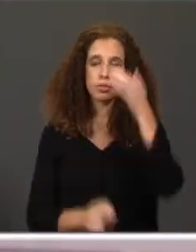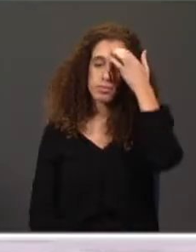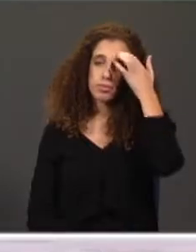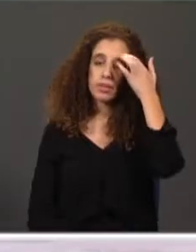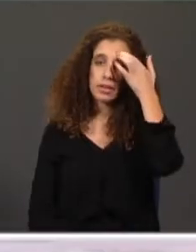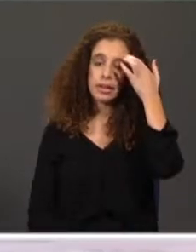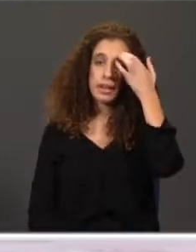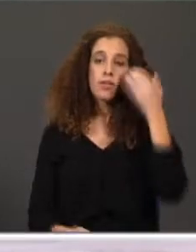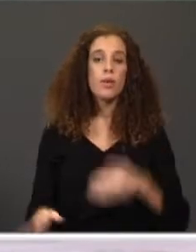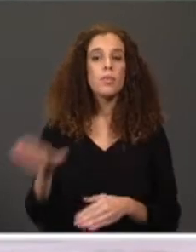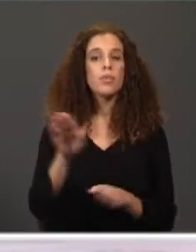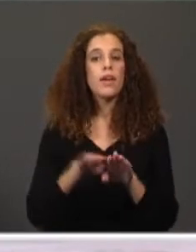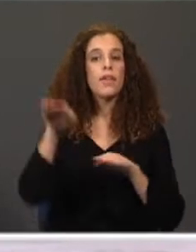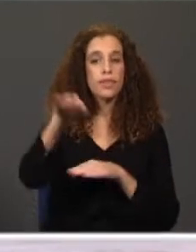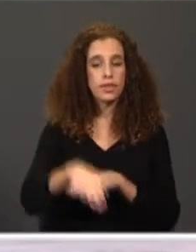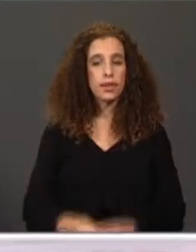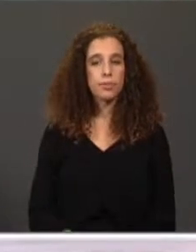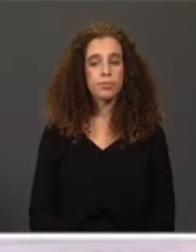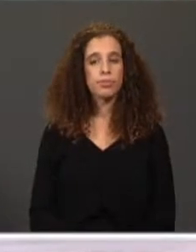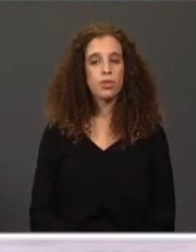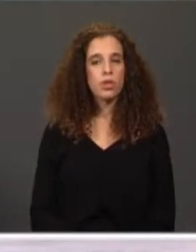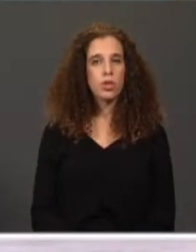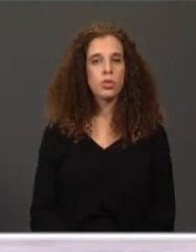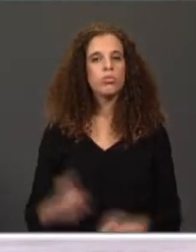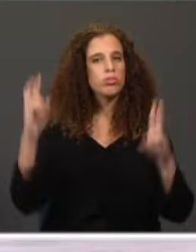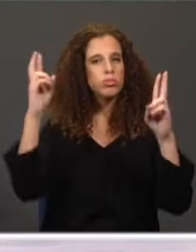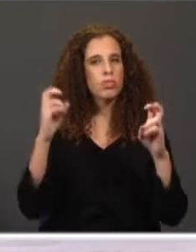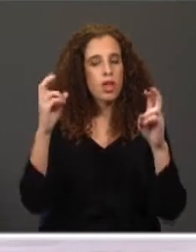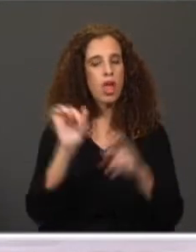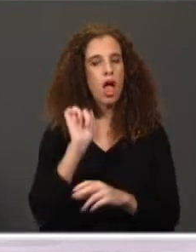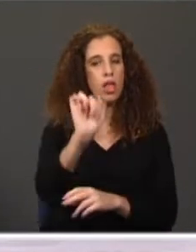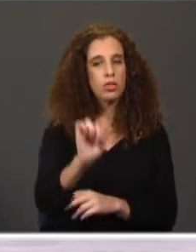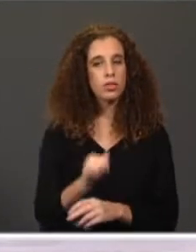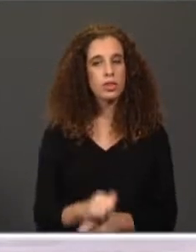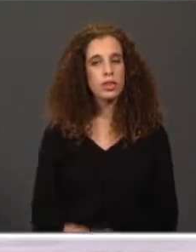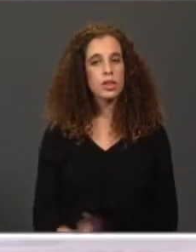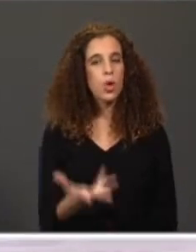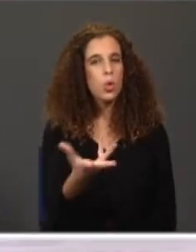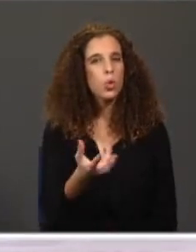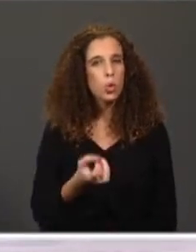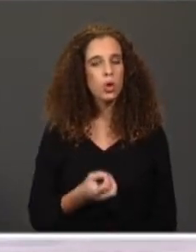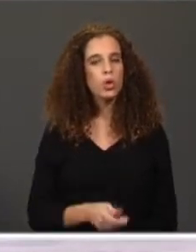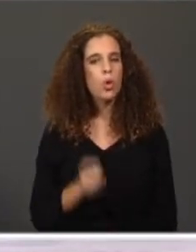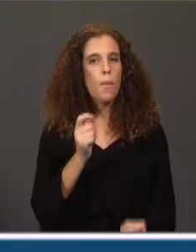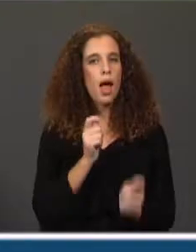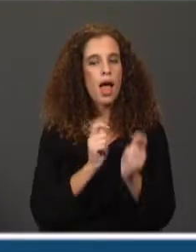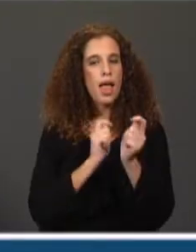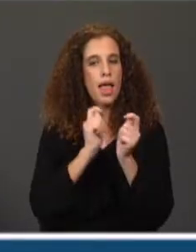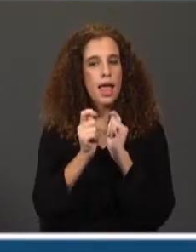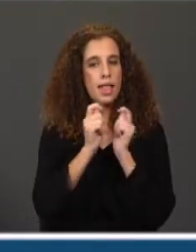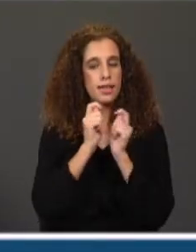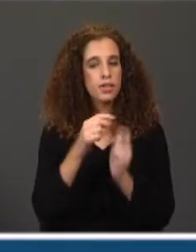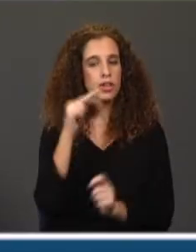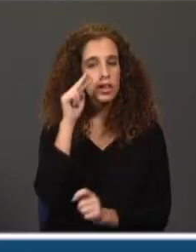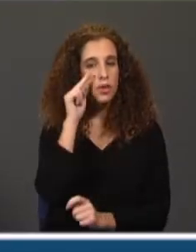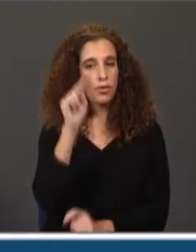bloco. Avançamos com uma citação dele, que eu recolhi numa entrevista que eu vi no programa pessoal